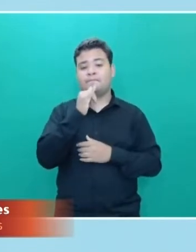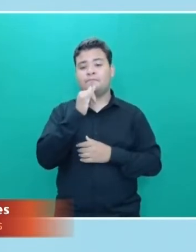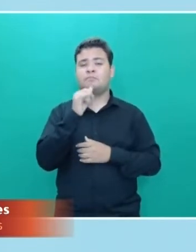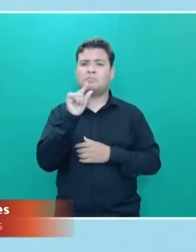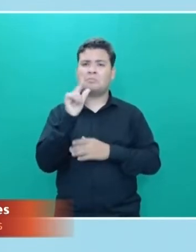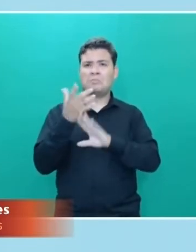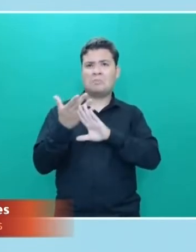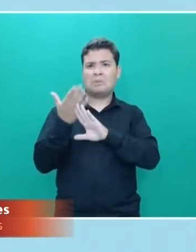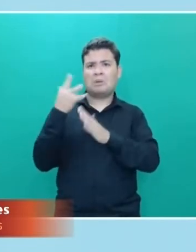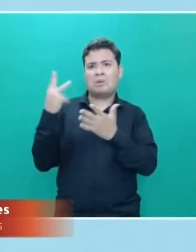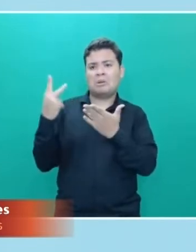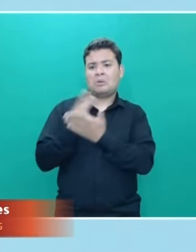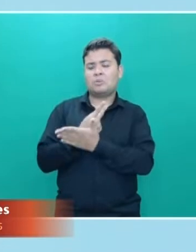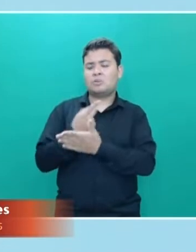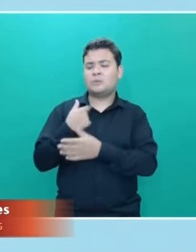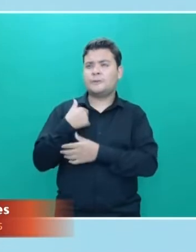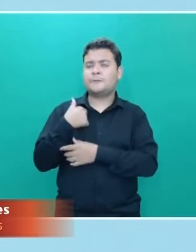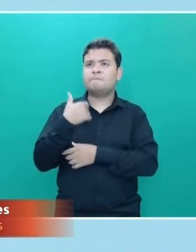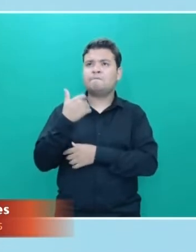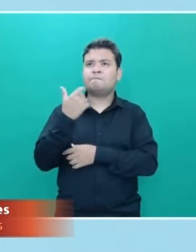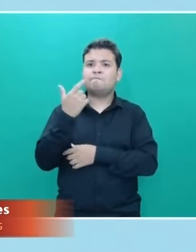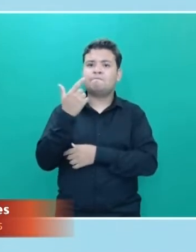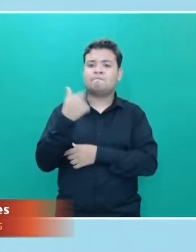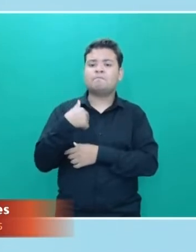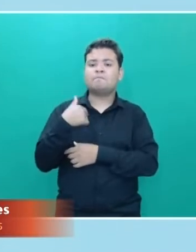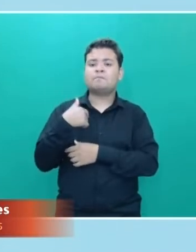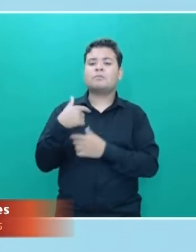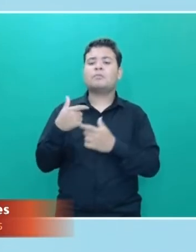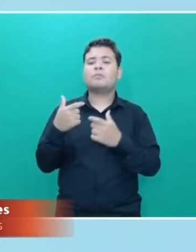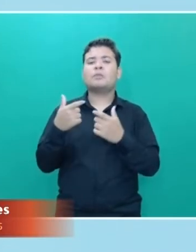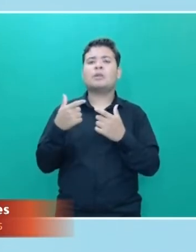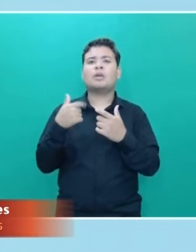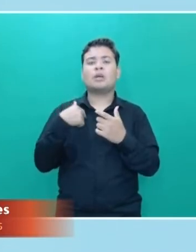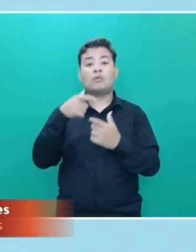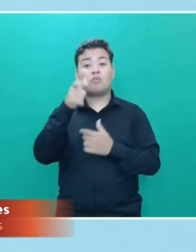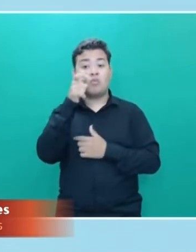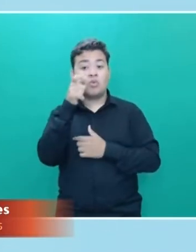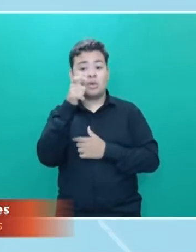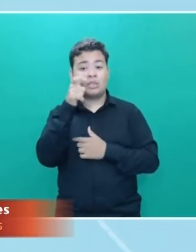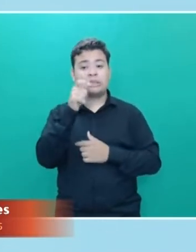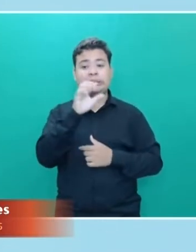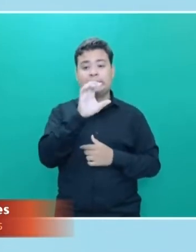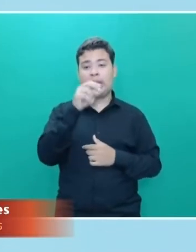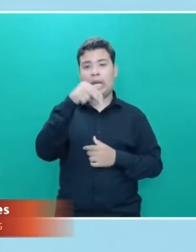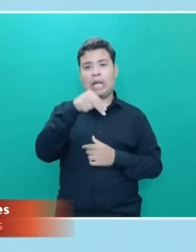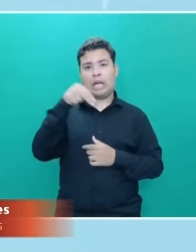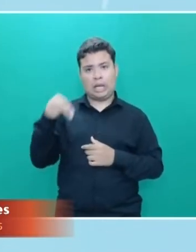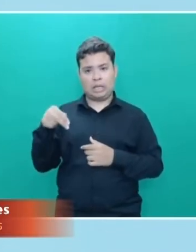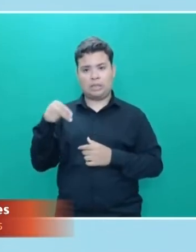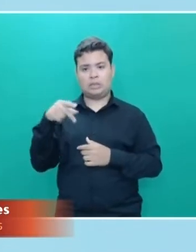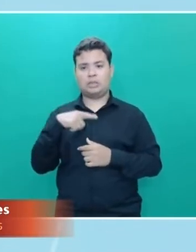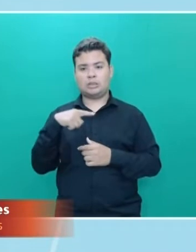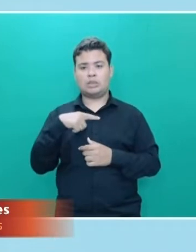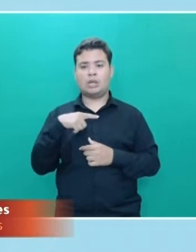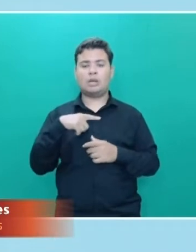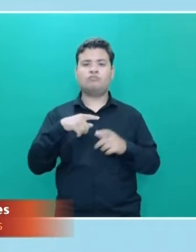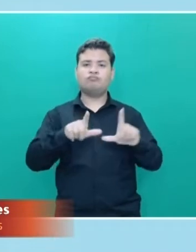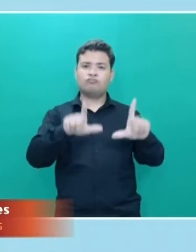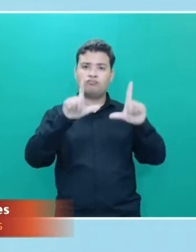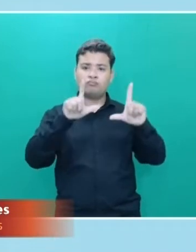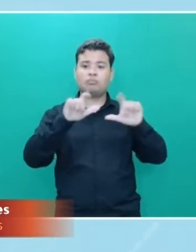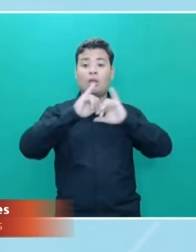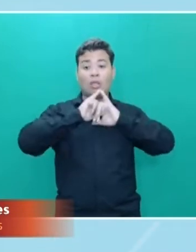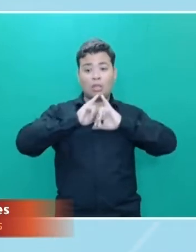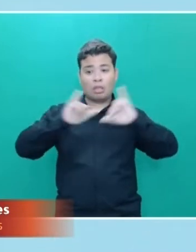recentemente, eu tive... Eu assistindo a CNN e vi ali a matéria sobre o seu Jorge, que ele foi